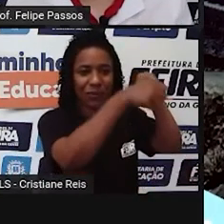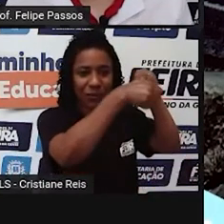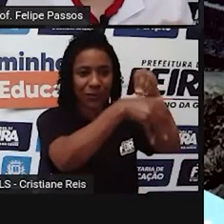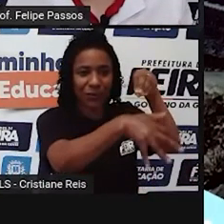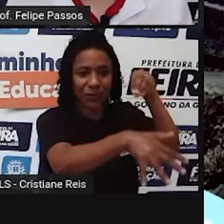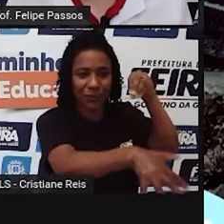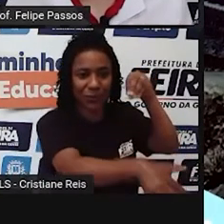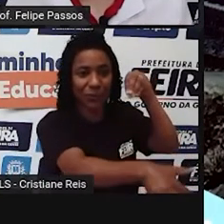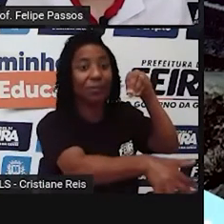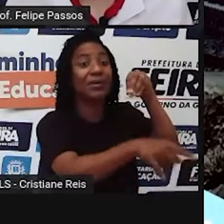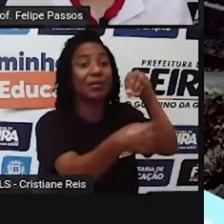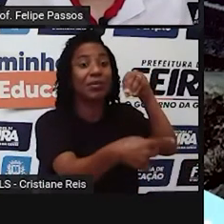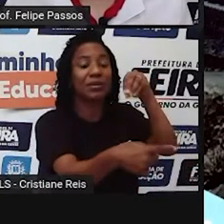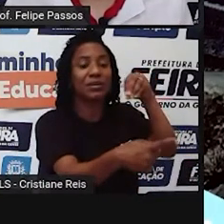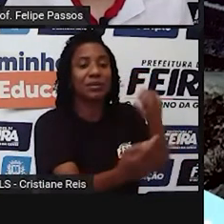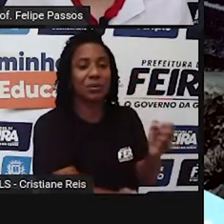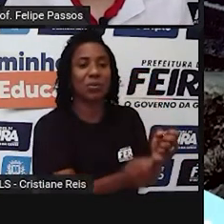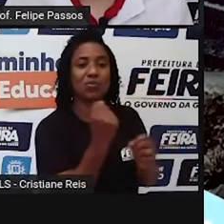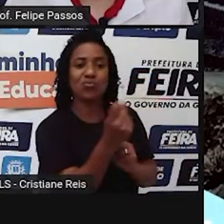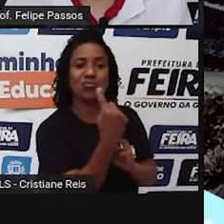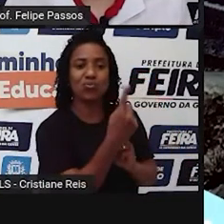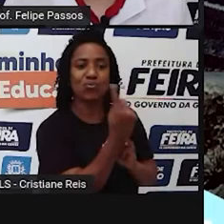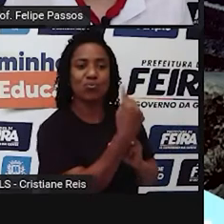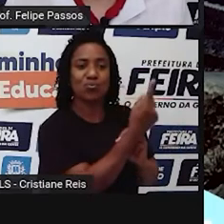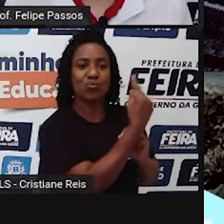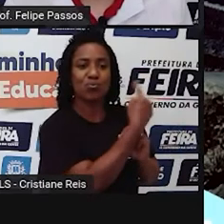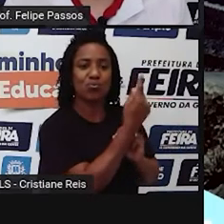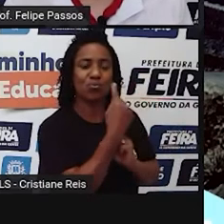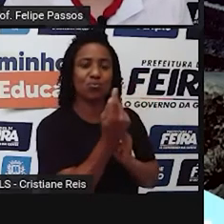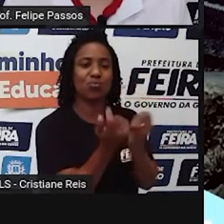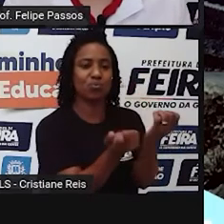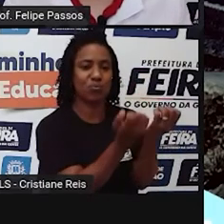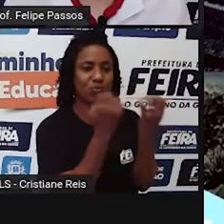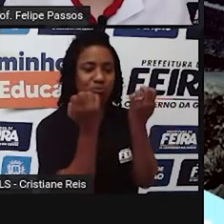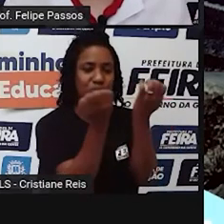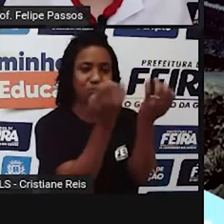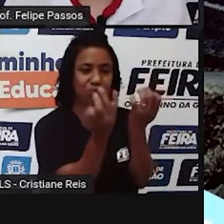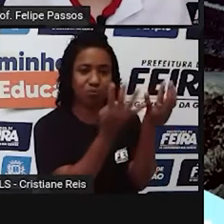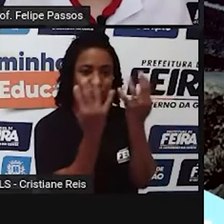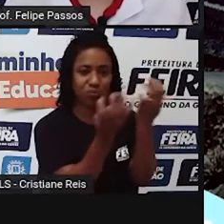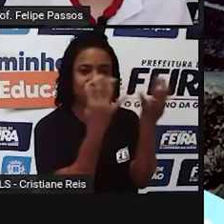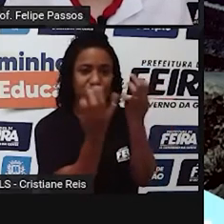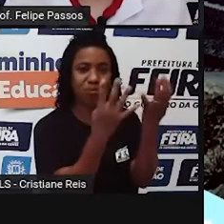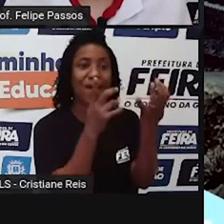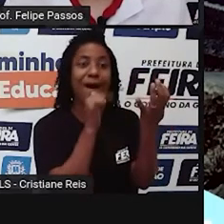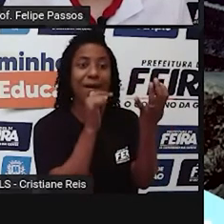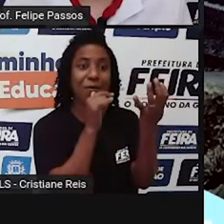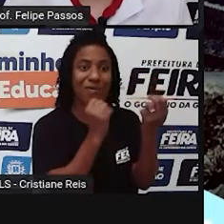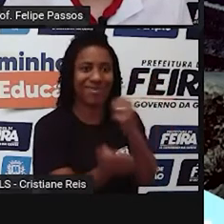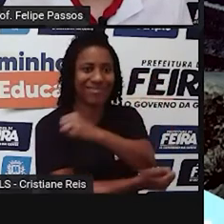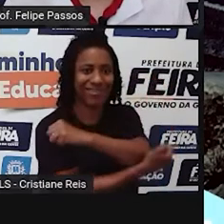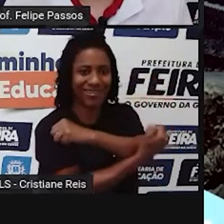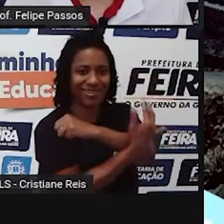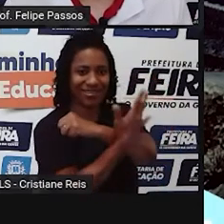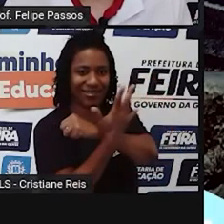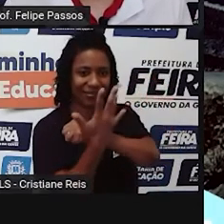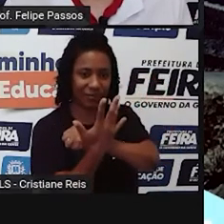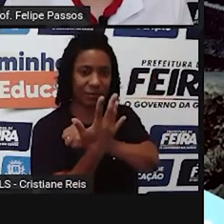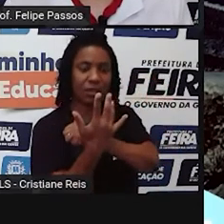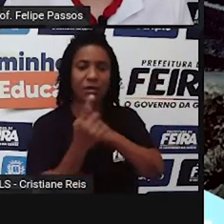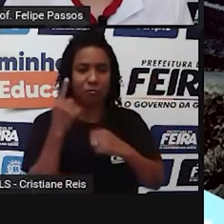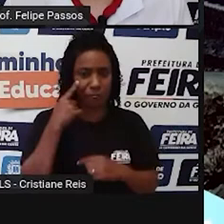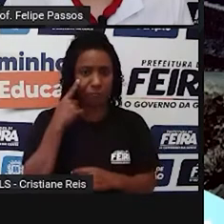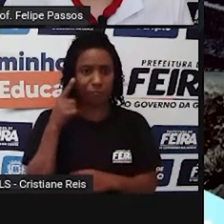captar água, como também pra produzir energia elétrica. Aí, na foto, na primeira foto da esquerda pra direita, a gente tem uma hidrelétrica, né?